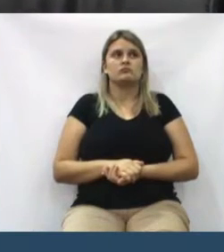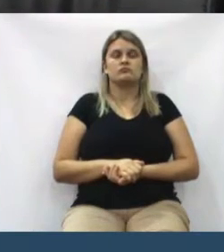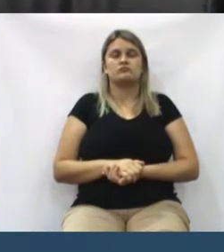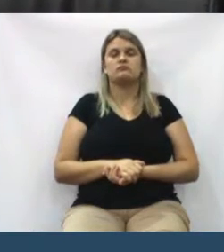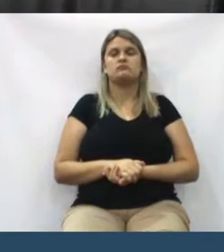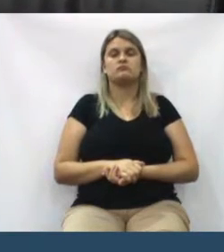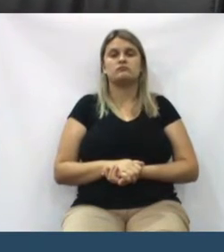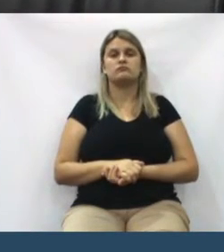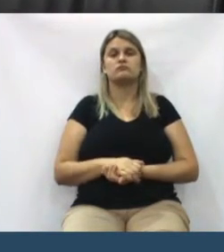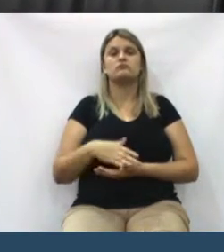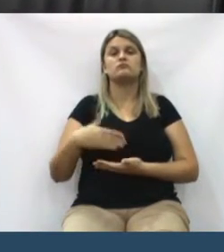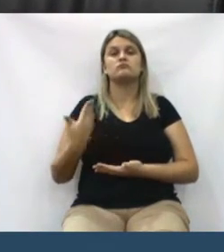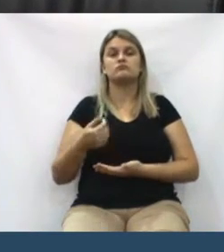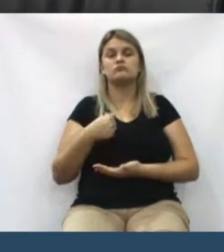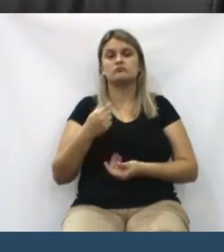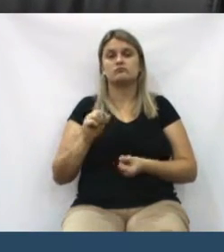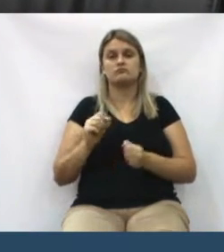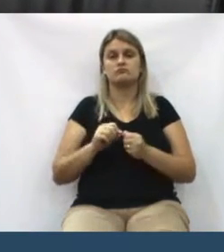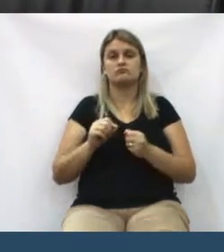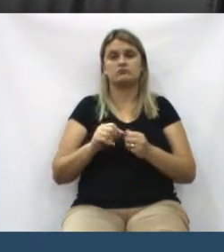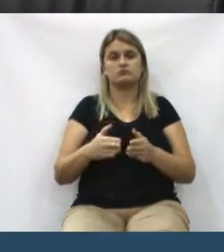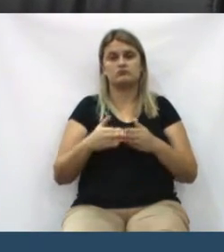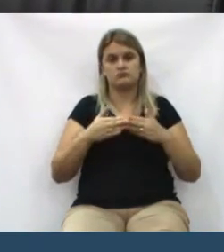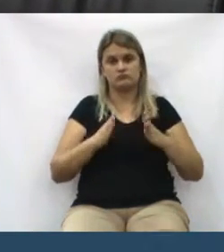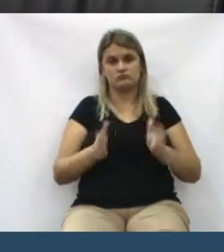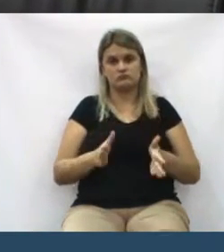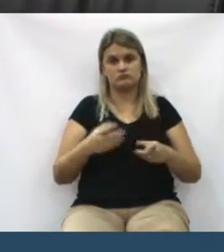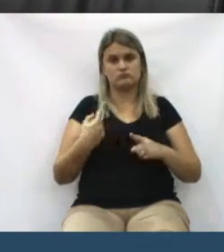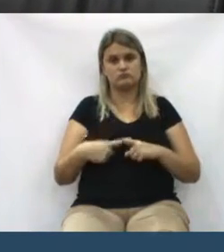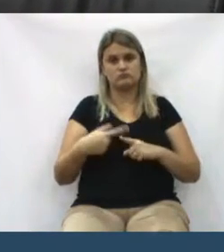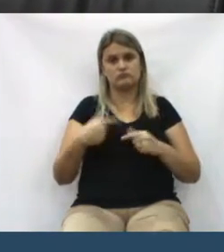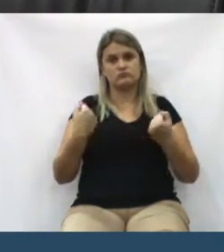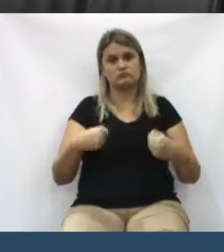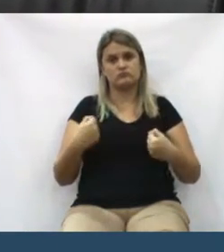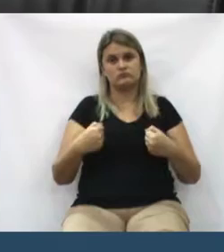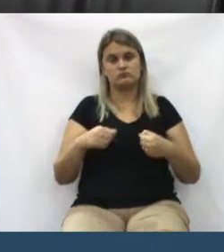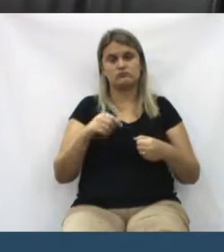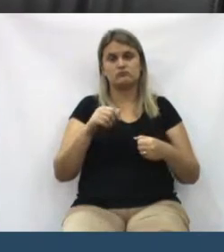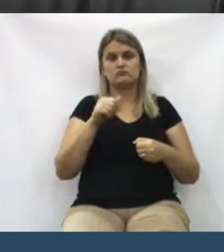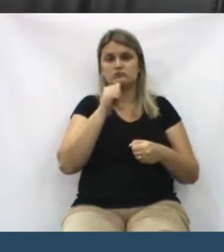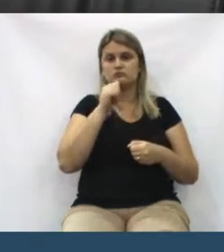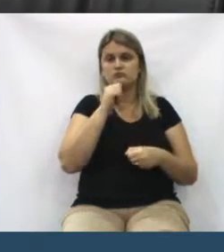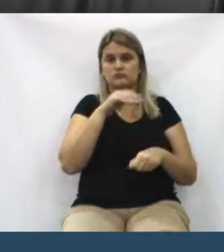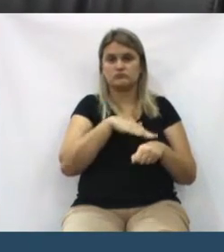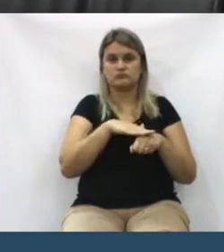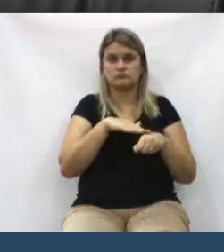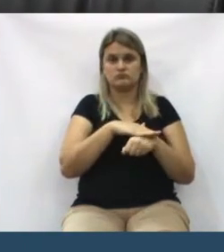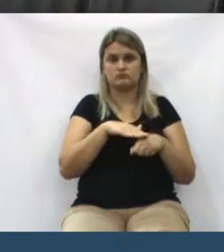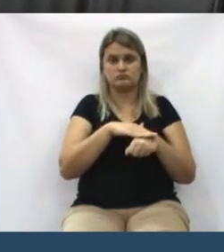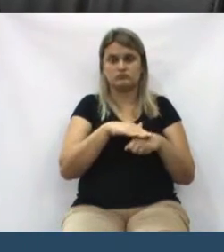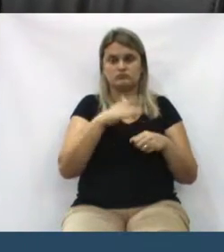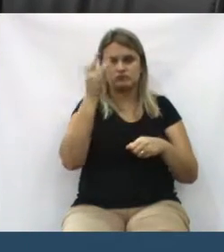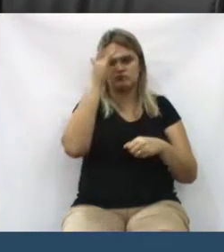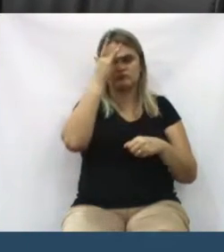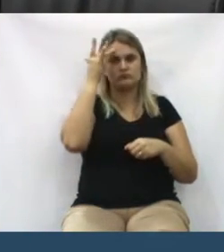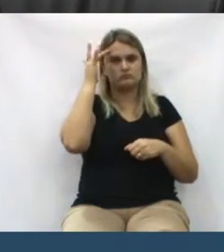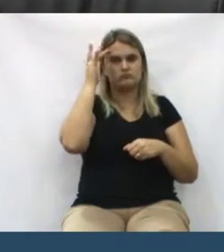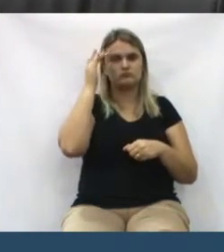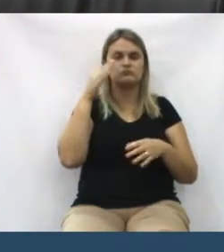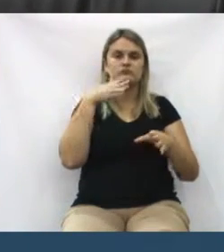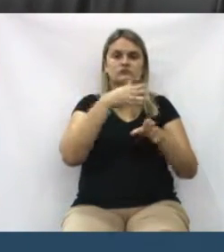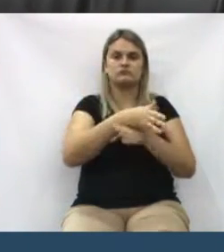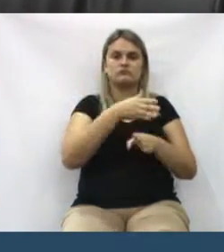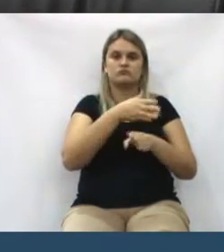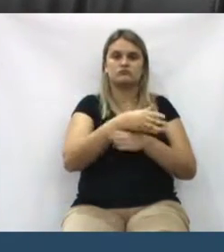Então, eu não fiz o requerimento hoje, porque eu preciso conversar, tanto com o pessoal do atendimento dos